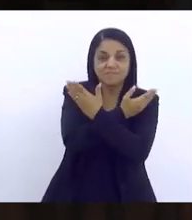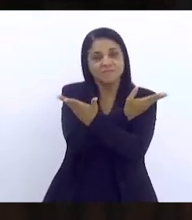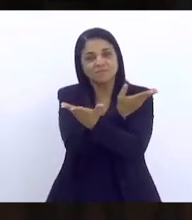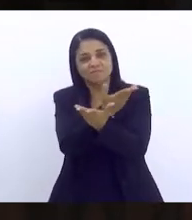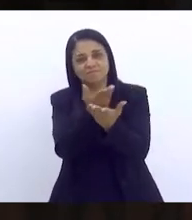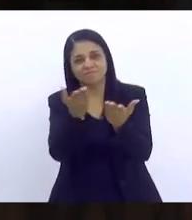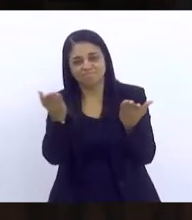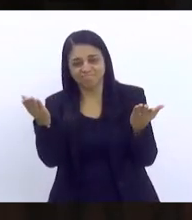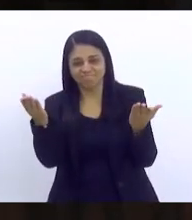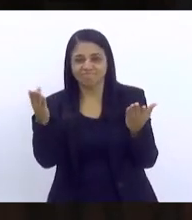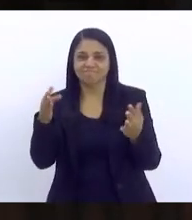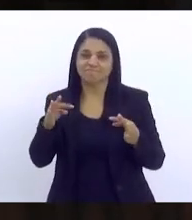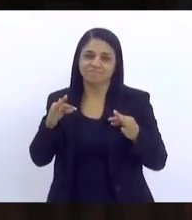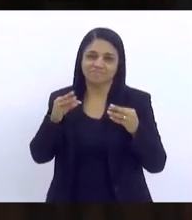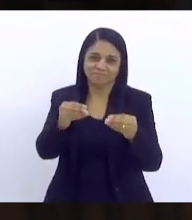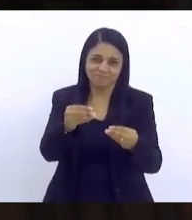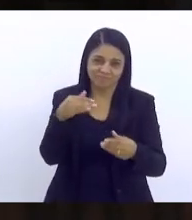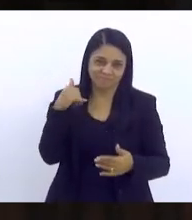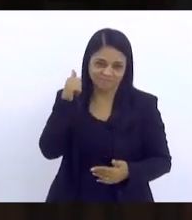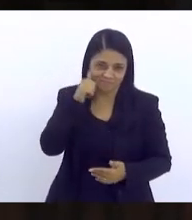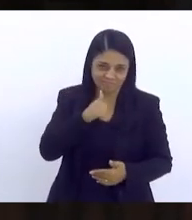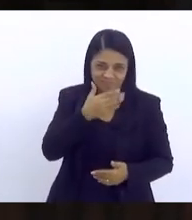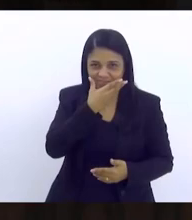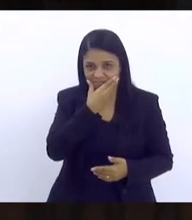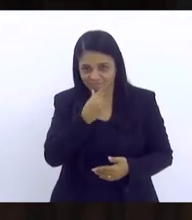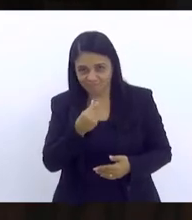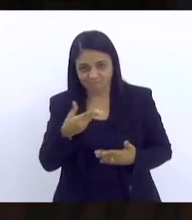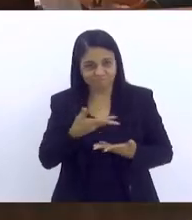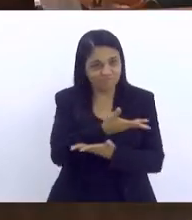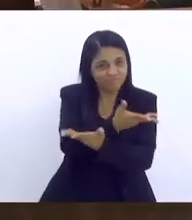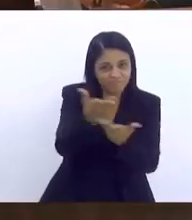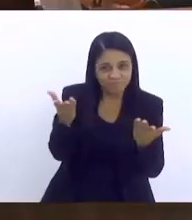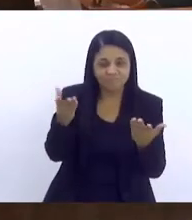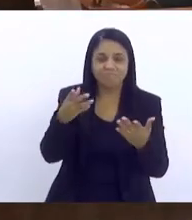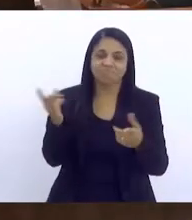e um bom retorno para cada um de nós.